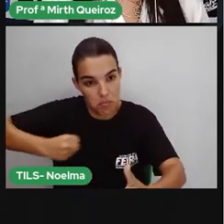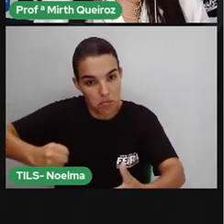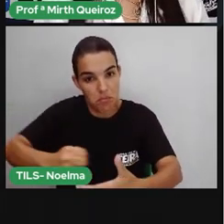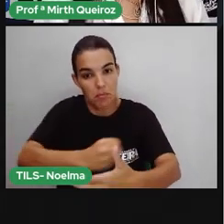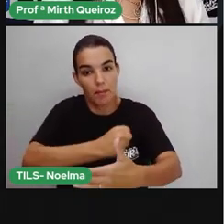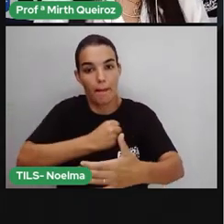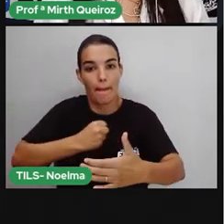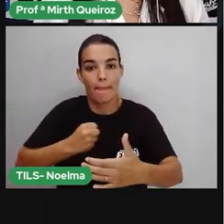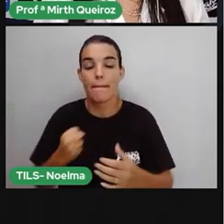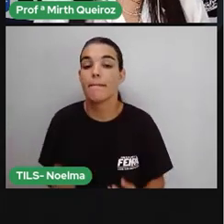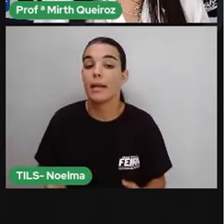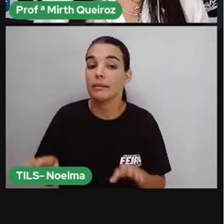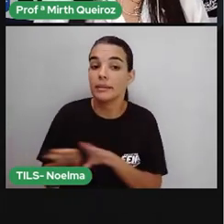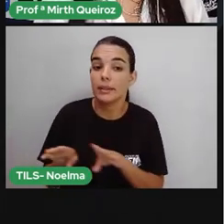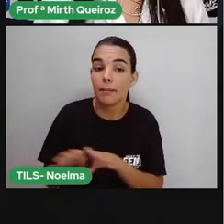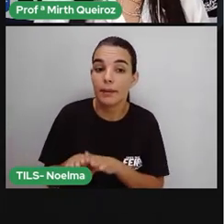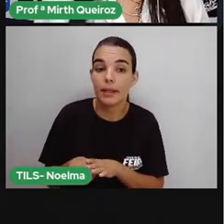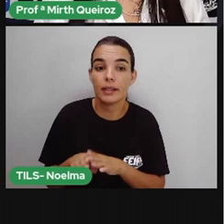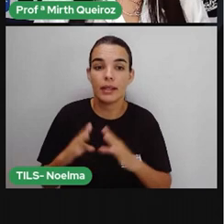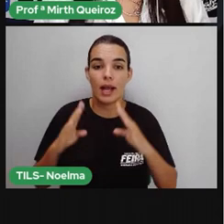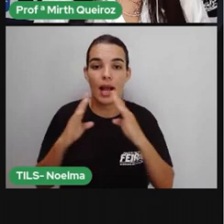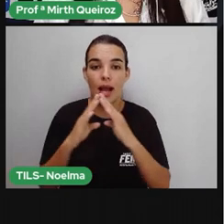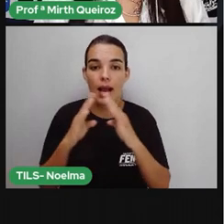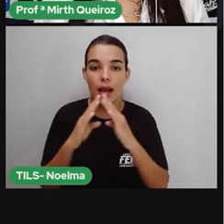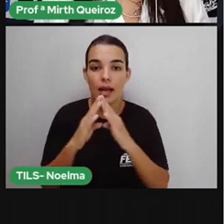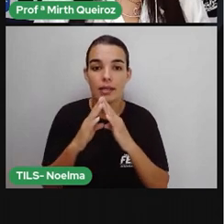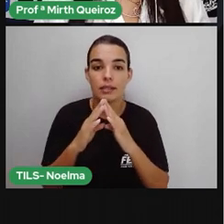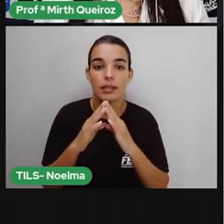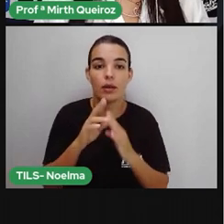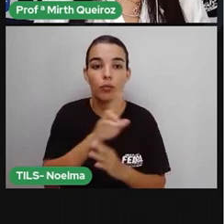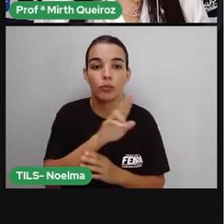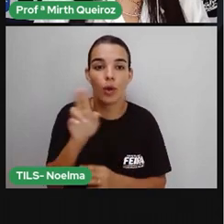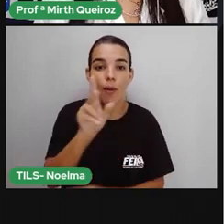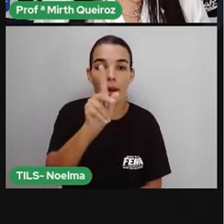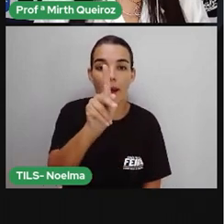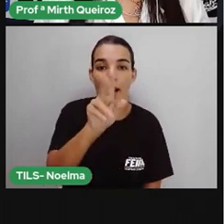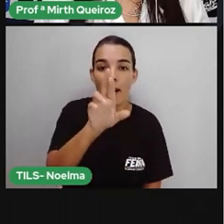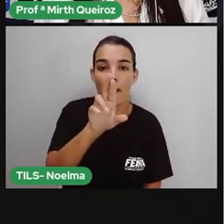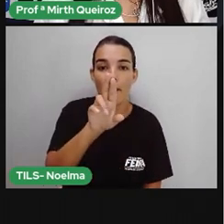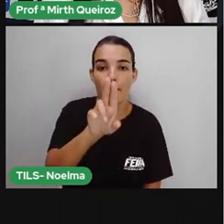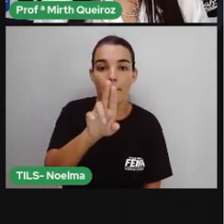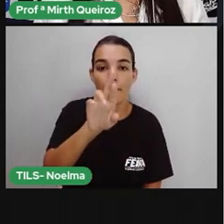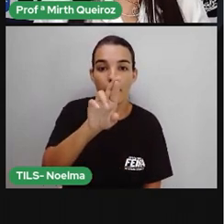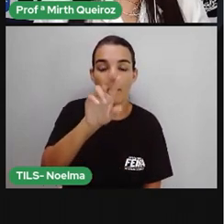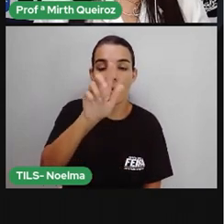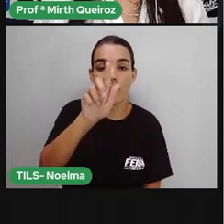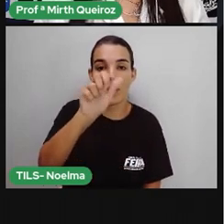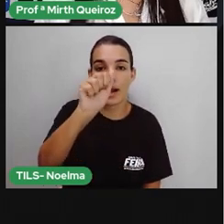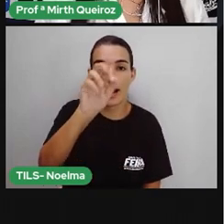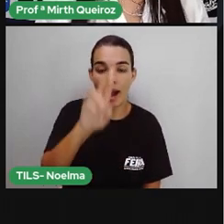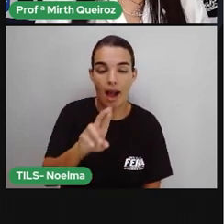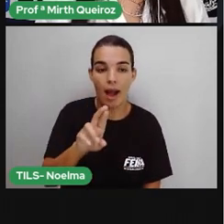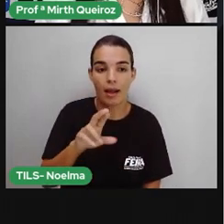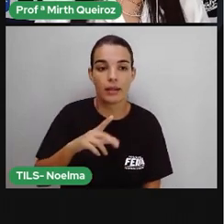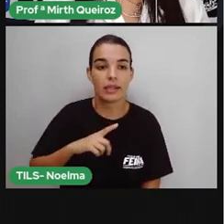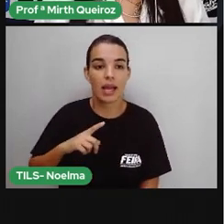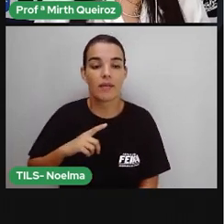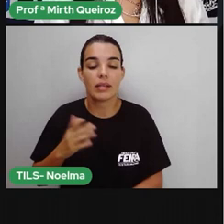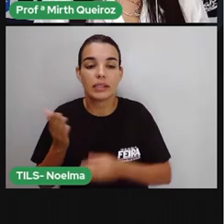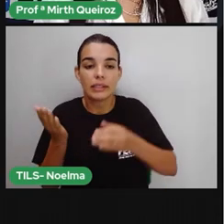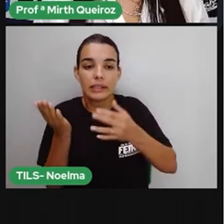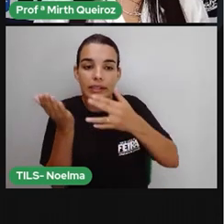casa de pulgar, onde o açúcar era branqueado, separando-se do açúcar mascarro, né? Que era o açúcar